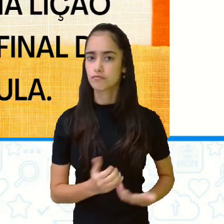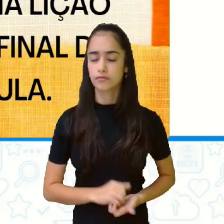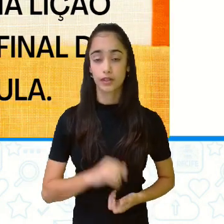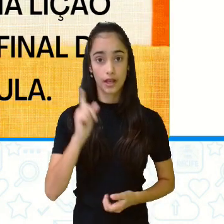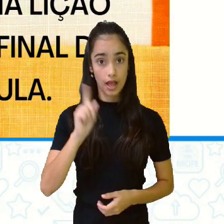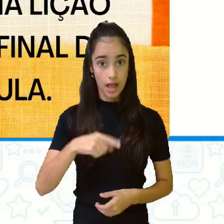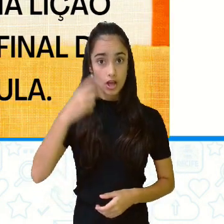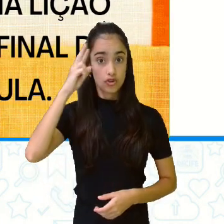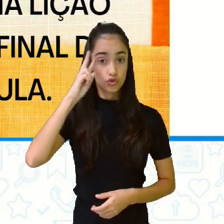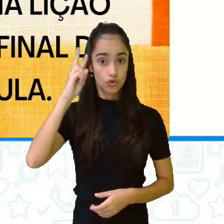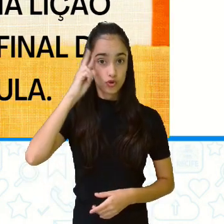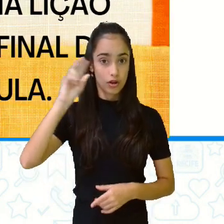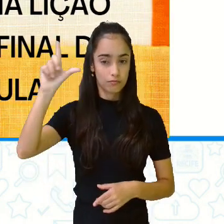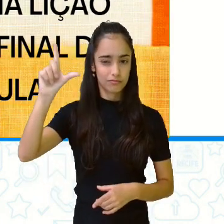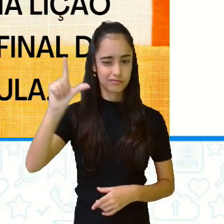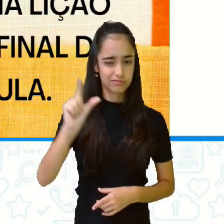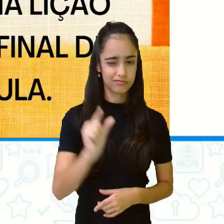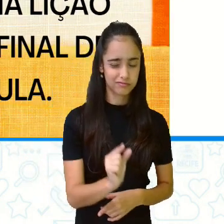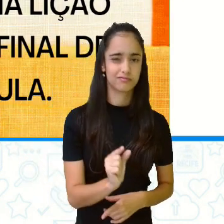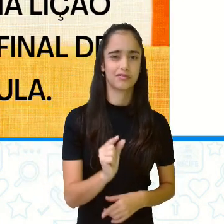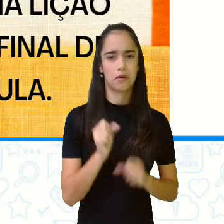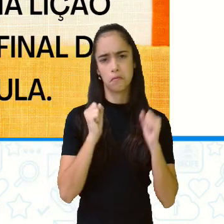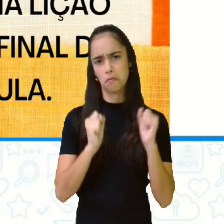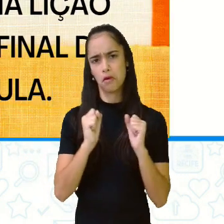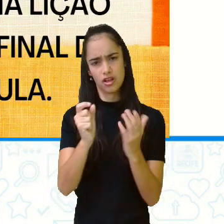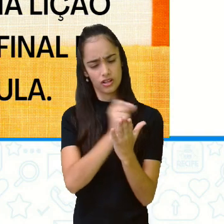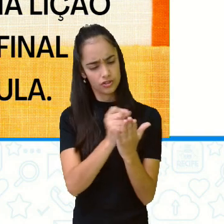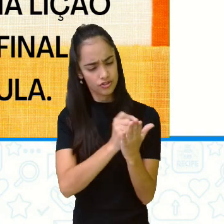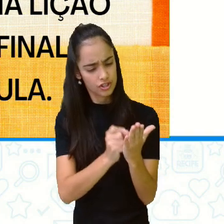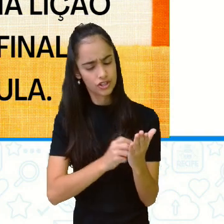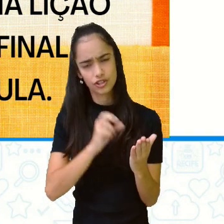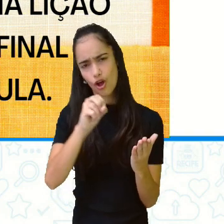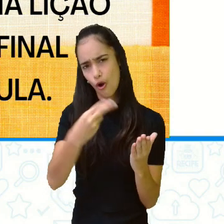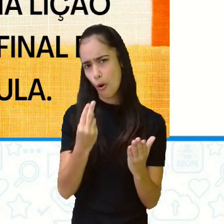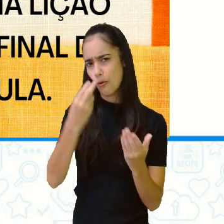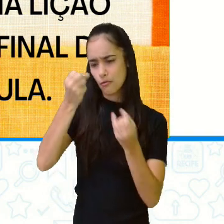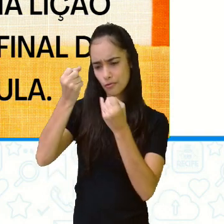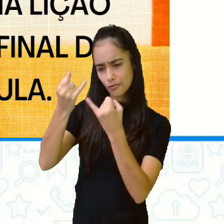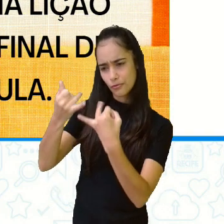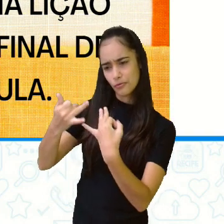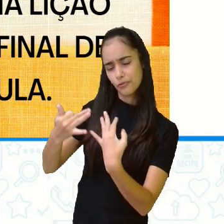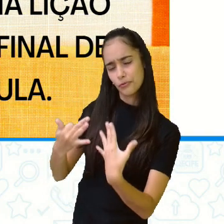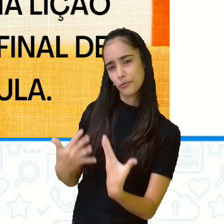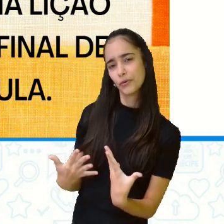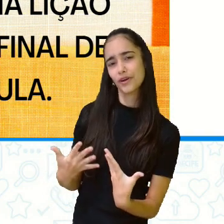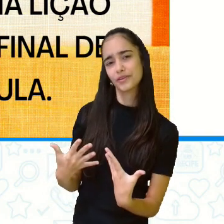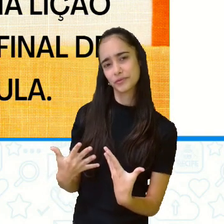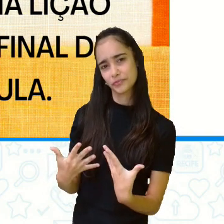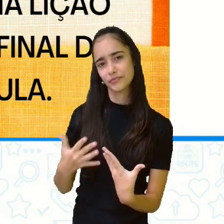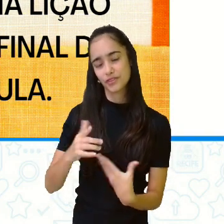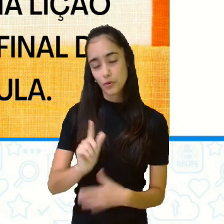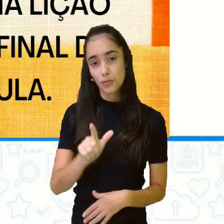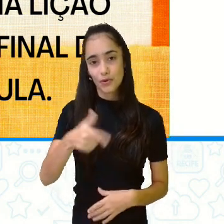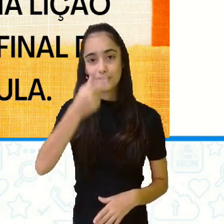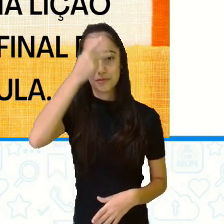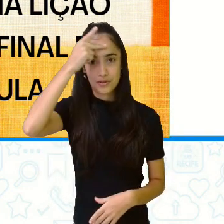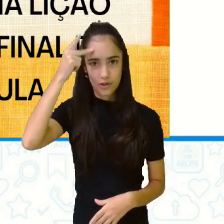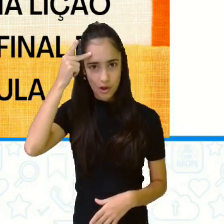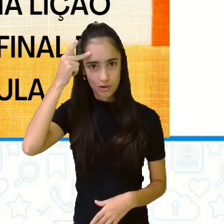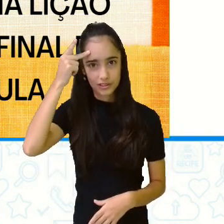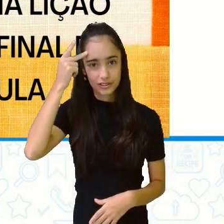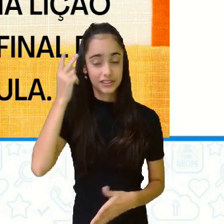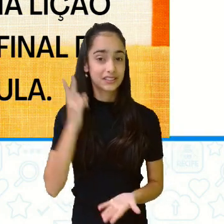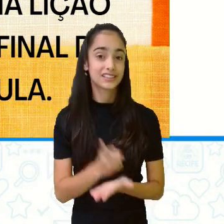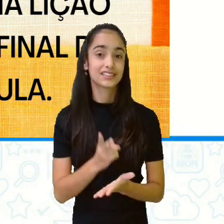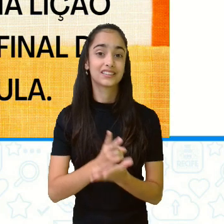histórias curtas e que podem ser escritas ou contadas oralmente por alguém. Sempre